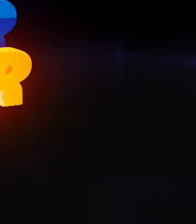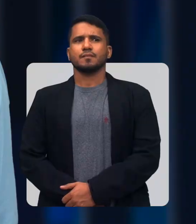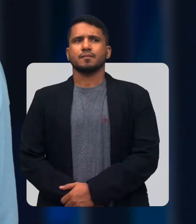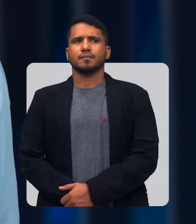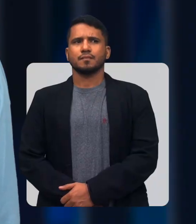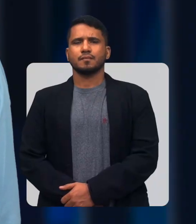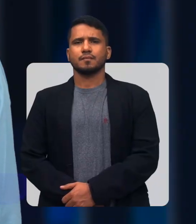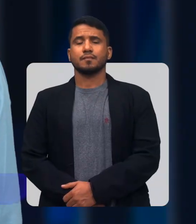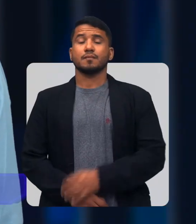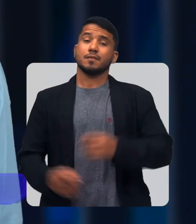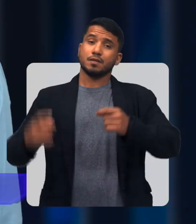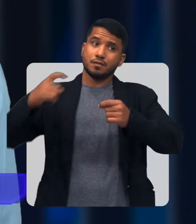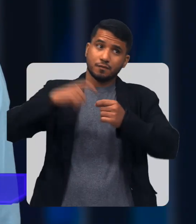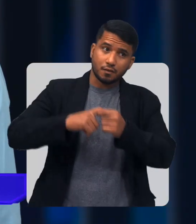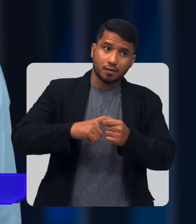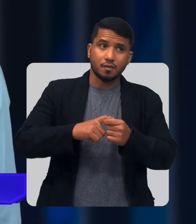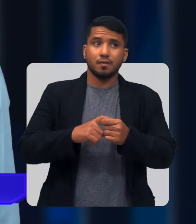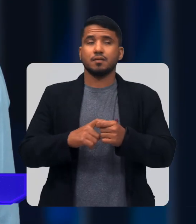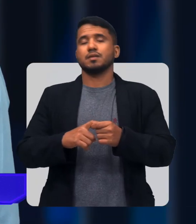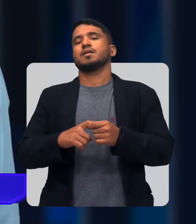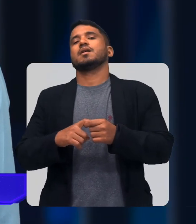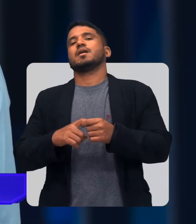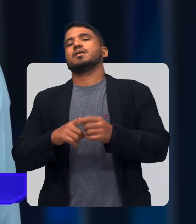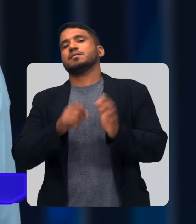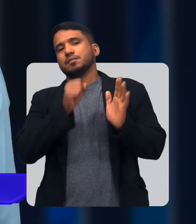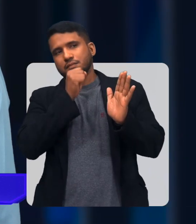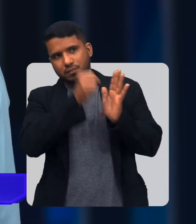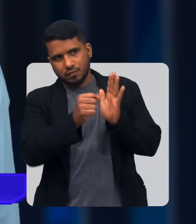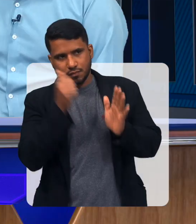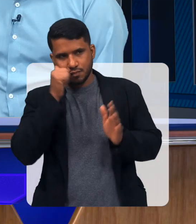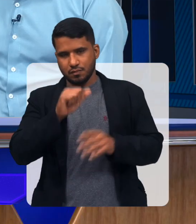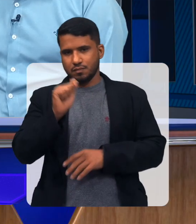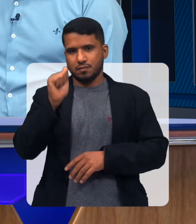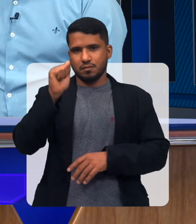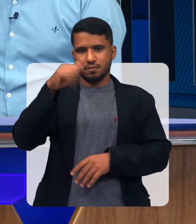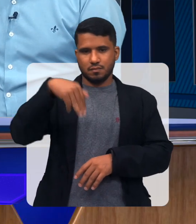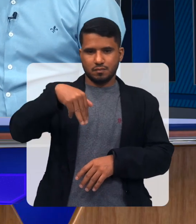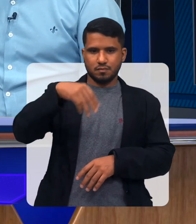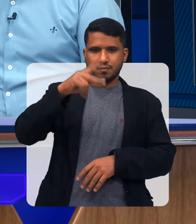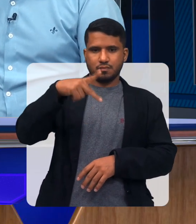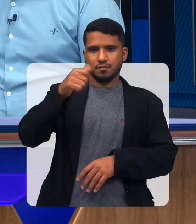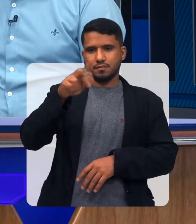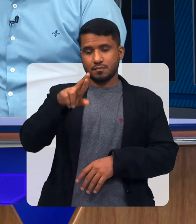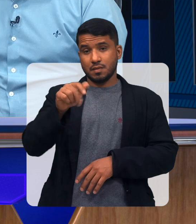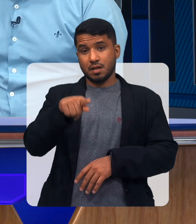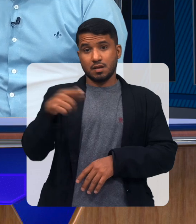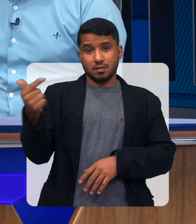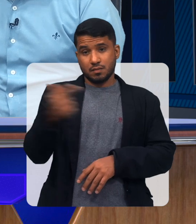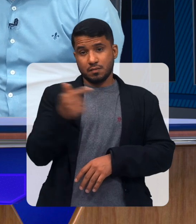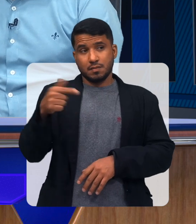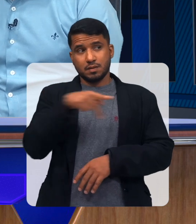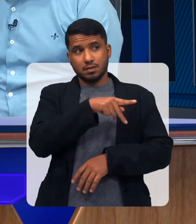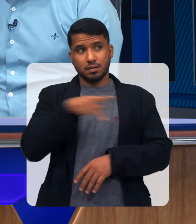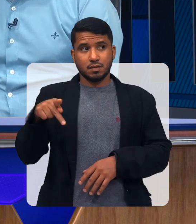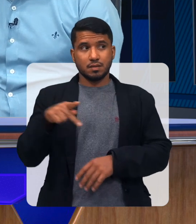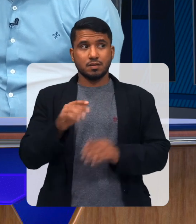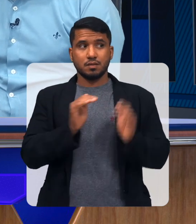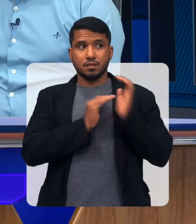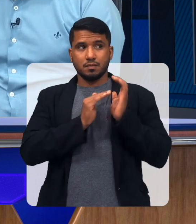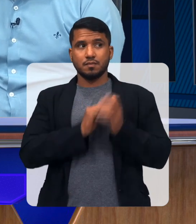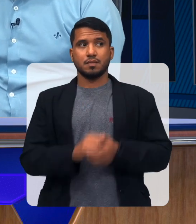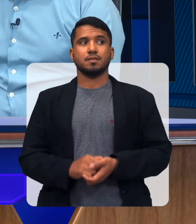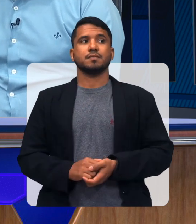De volta De volta Entrevistando Amparo Silva Ela Que é vice-presidente Da Federação das APAI